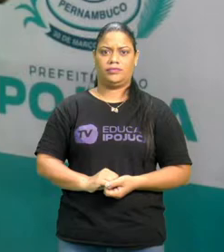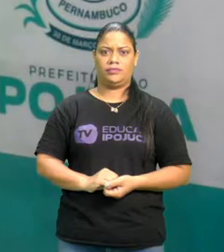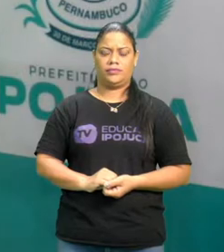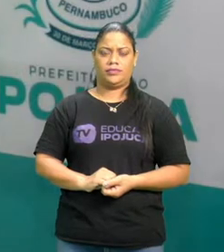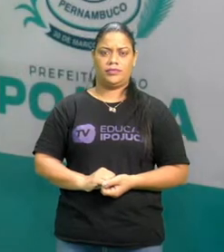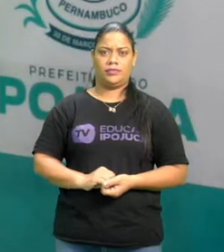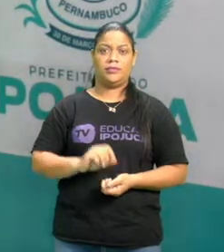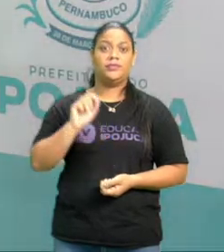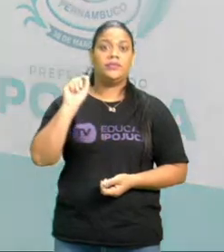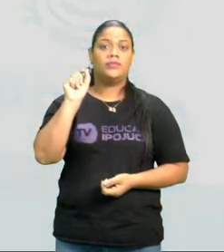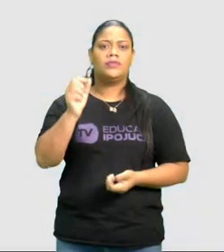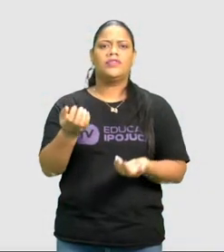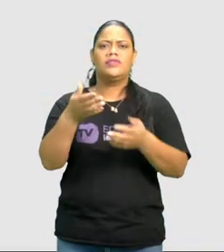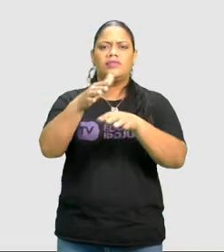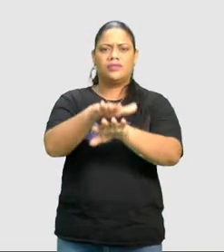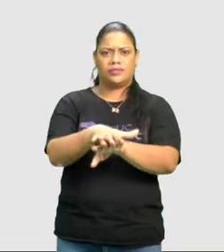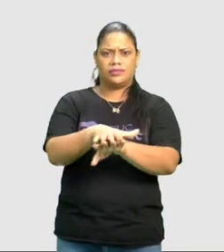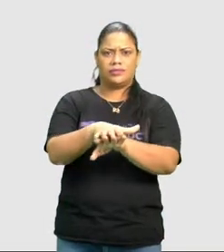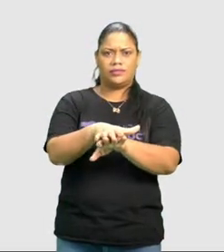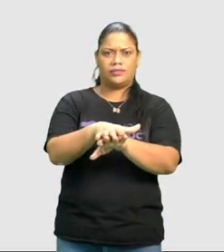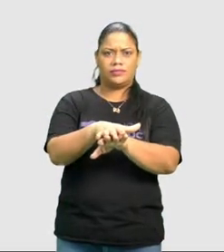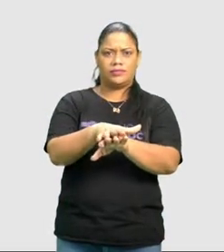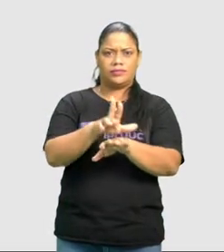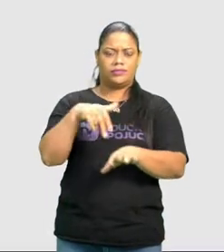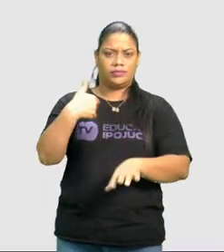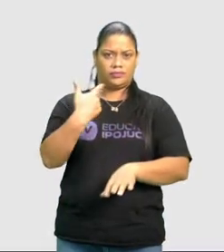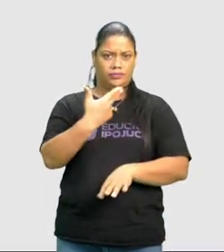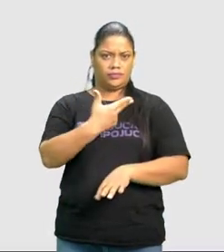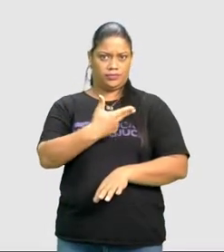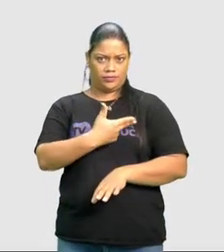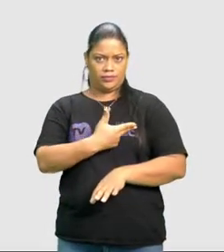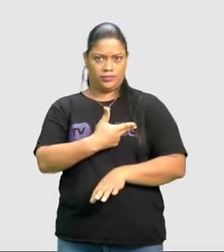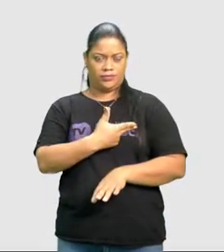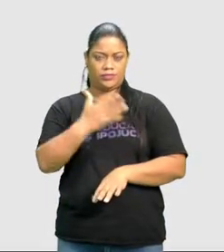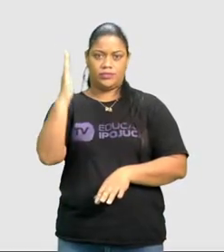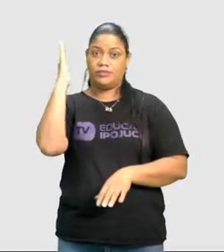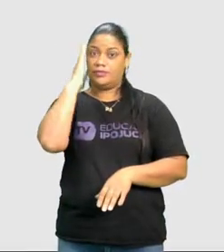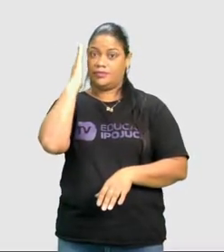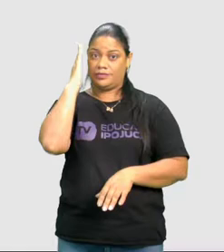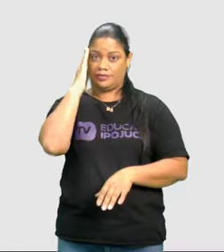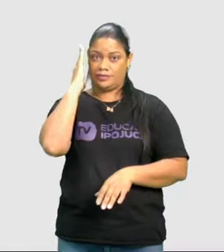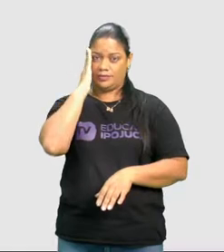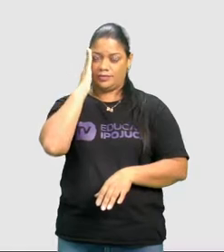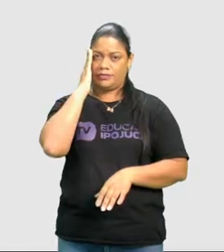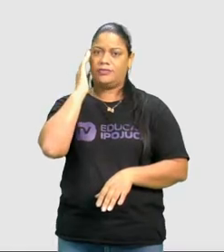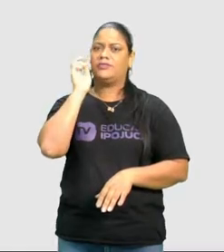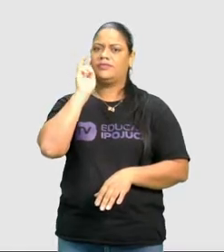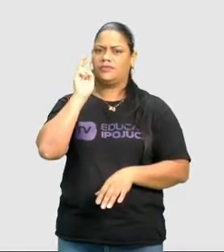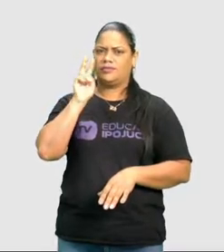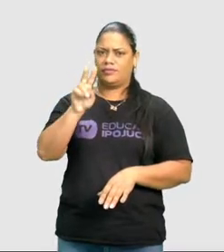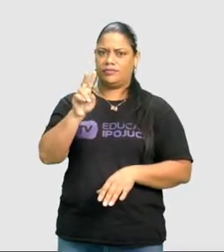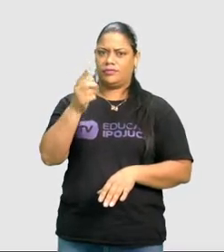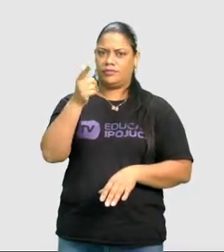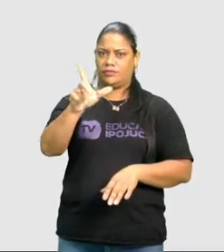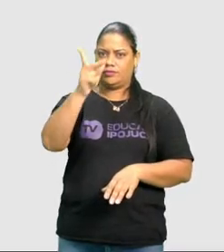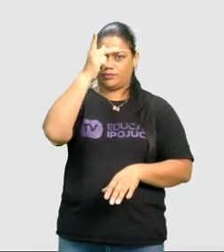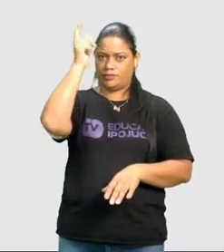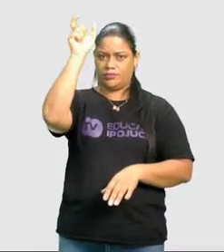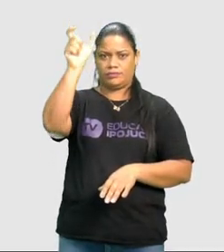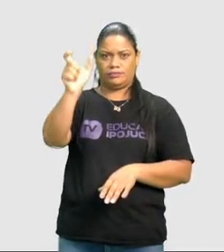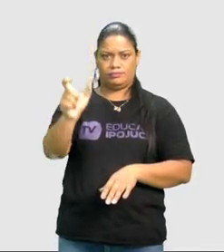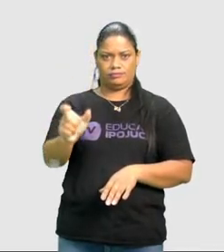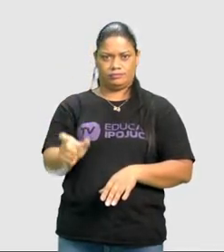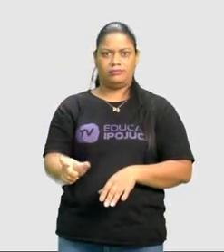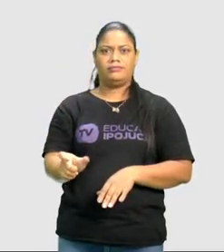O que é inclusão? É a nossa capacidade de entender e reconhecer o outro. E, assim,